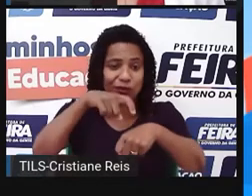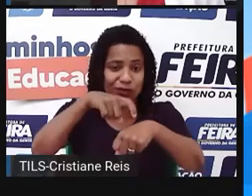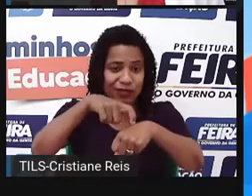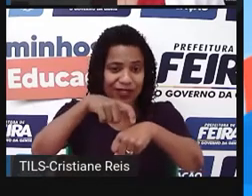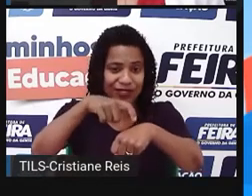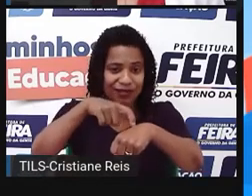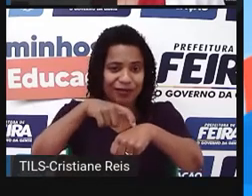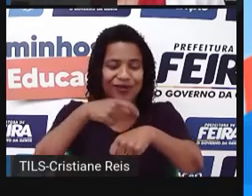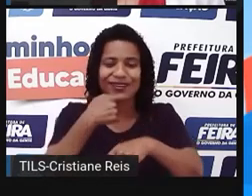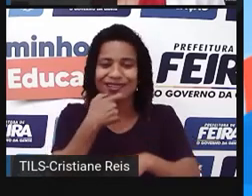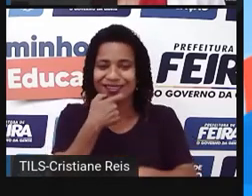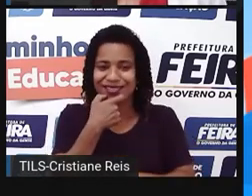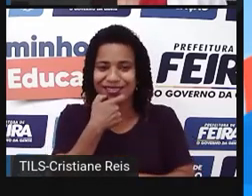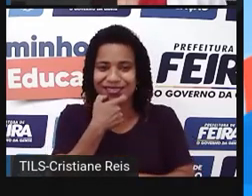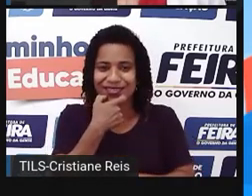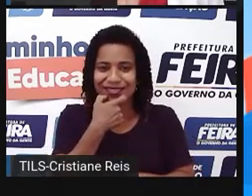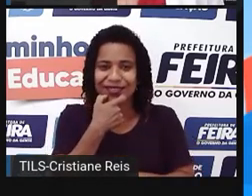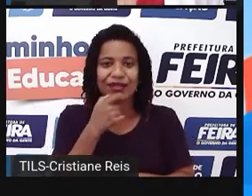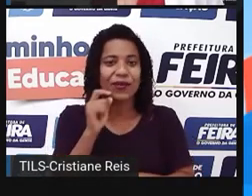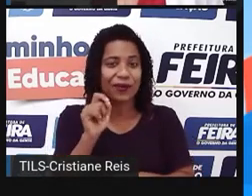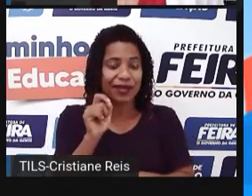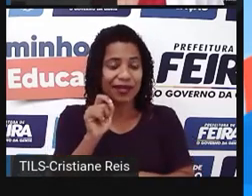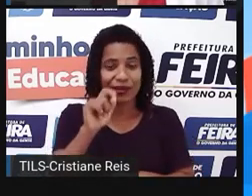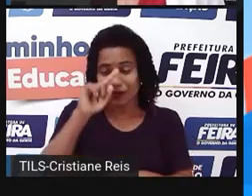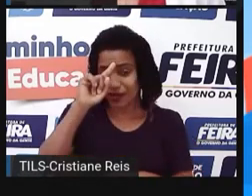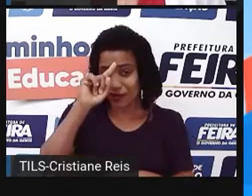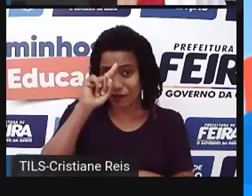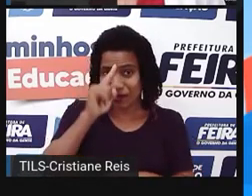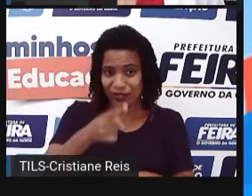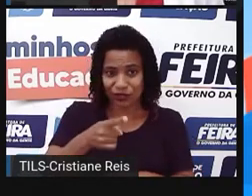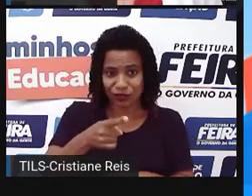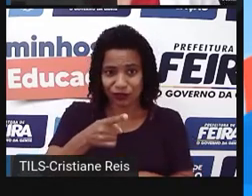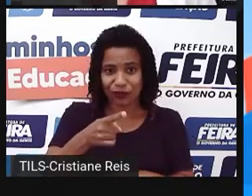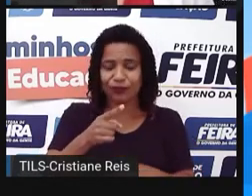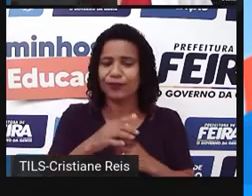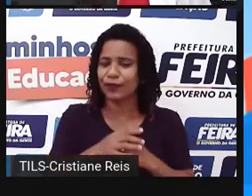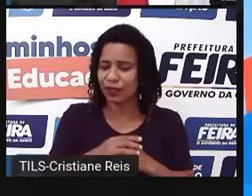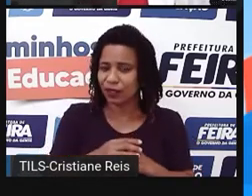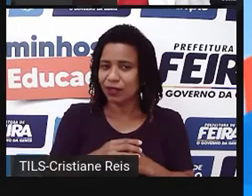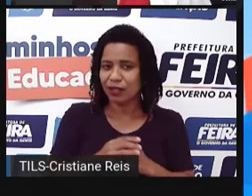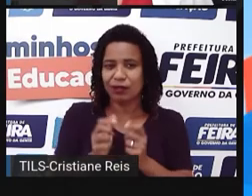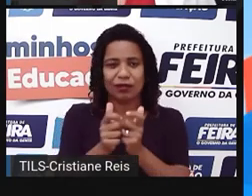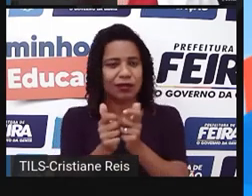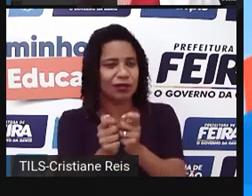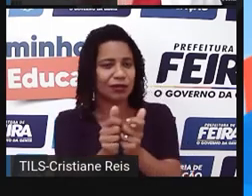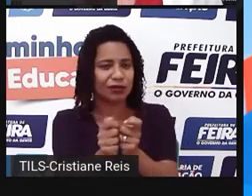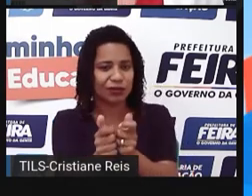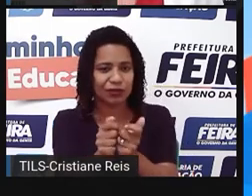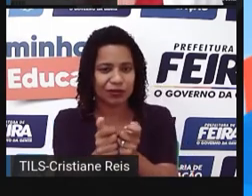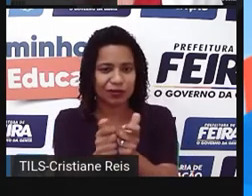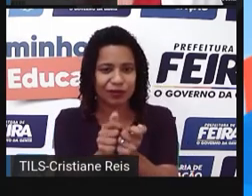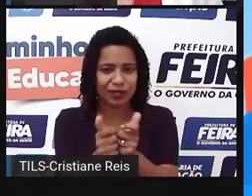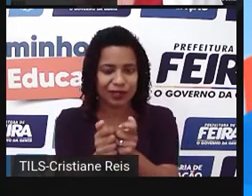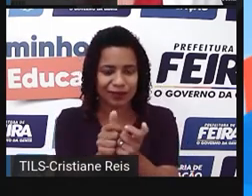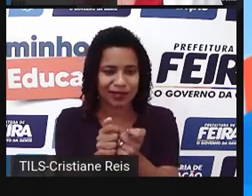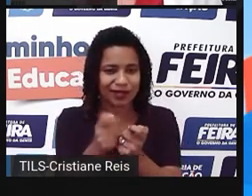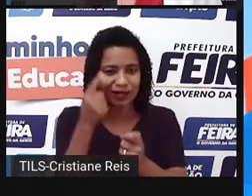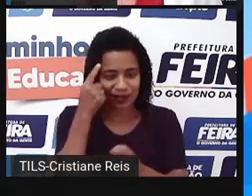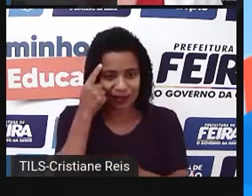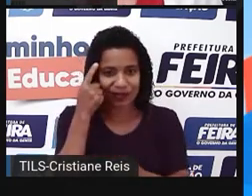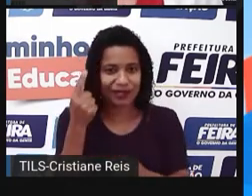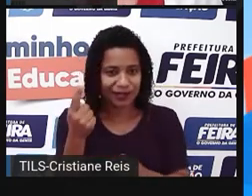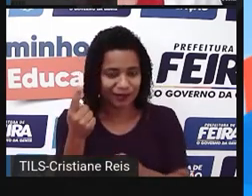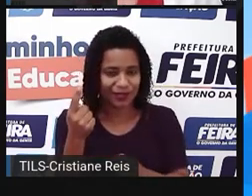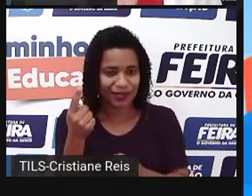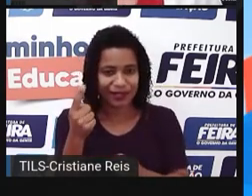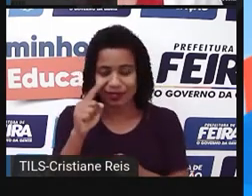imperative for. Ok? Então, vamos revisar? Quando lá no game ele diz, embark on a quest, ele nos